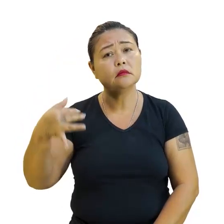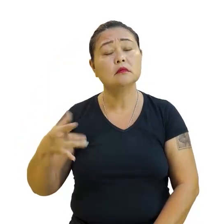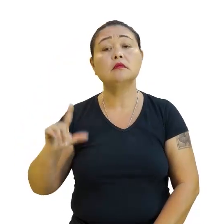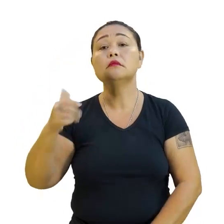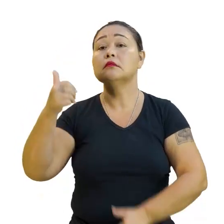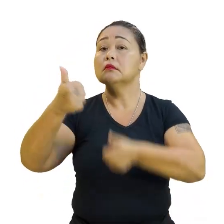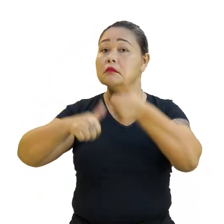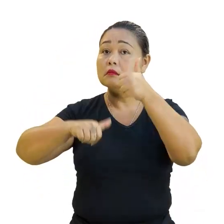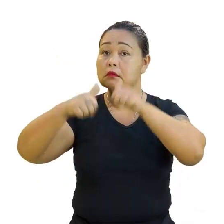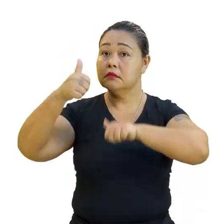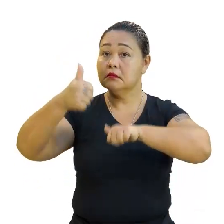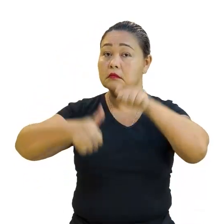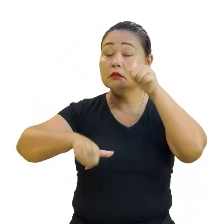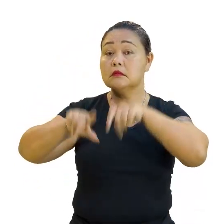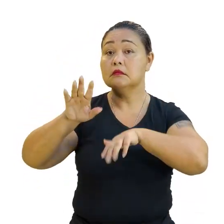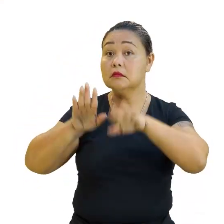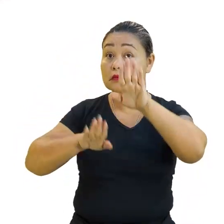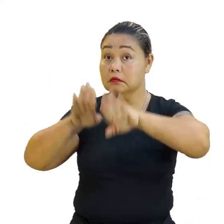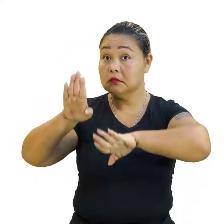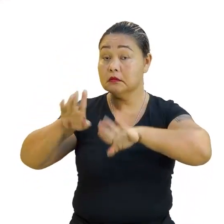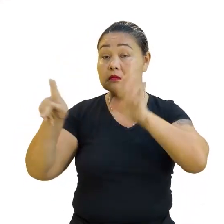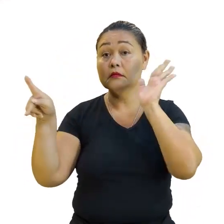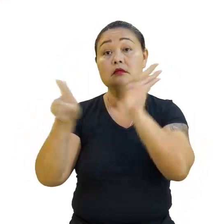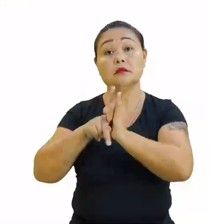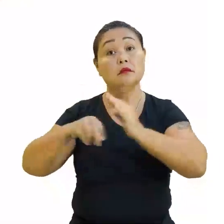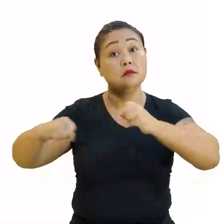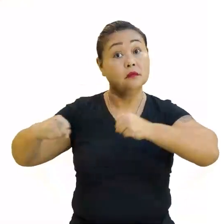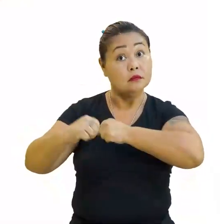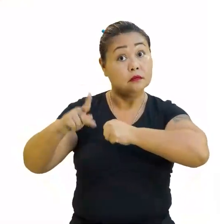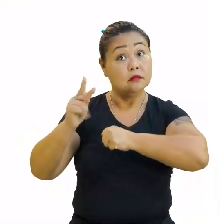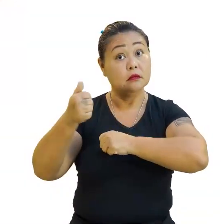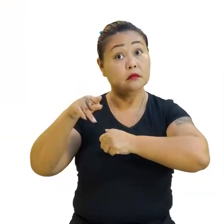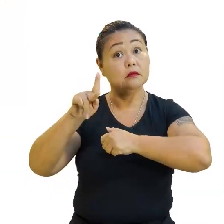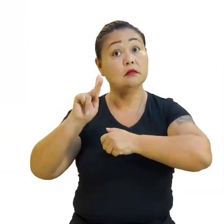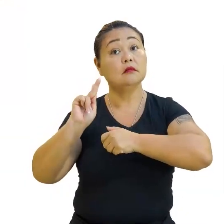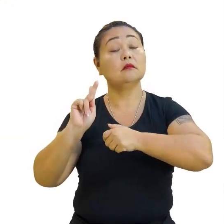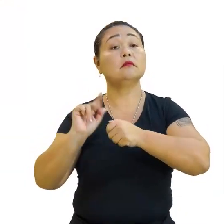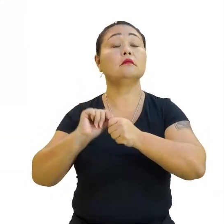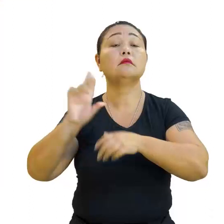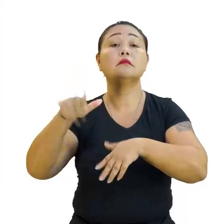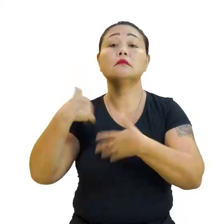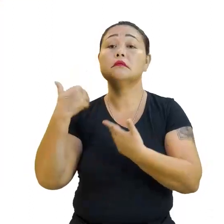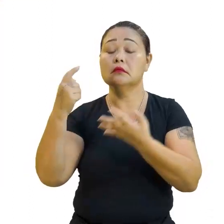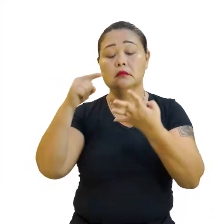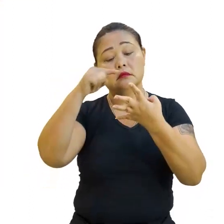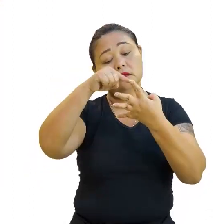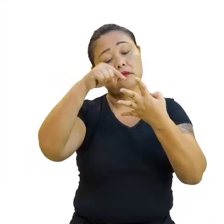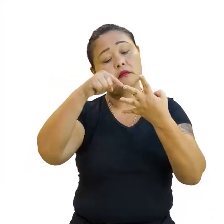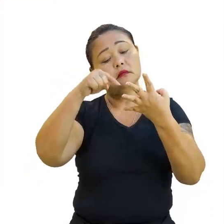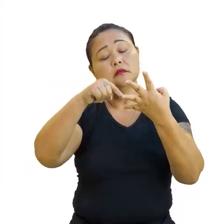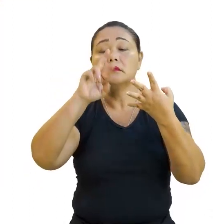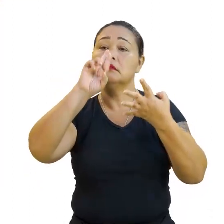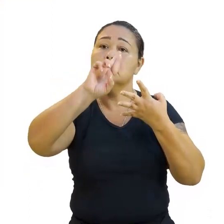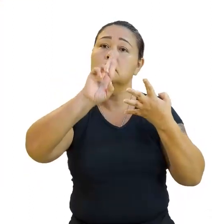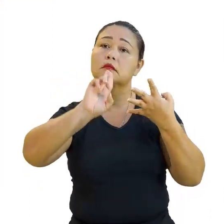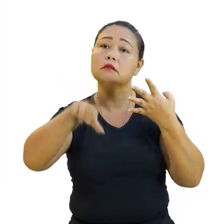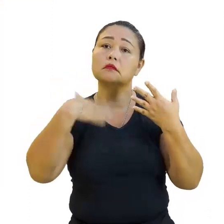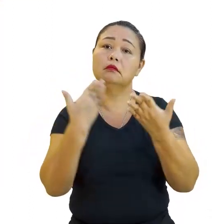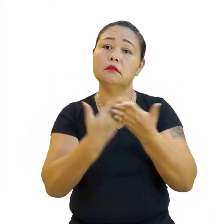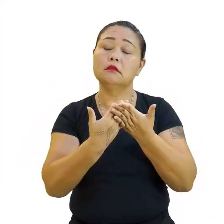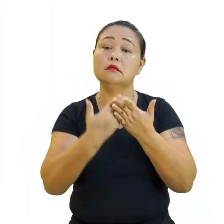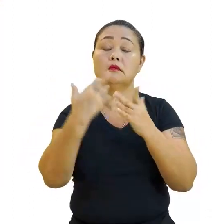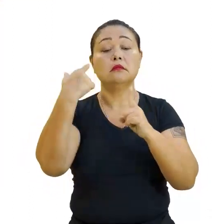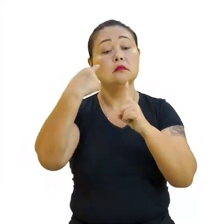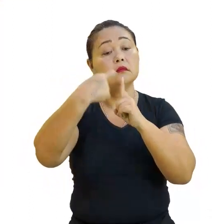Passos do RUC. Primeiro passo, segundo passo, terceiro e quarto. Então, os quatro passos para a resolução do estudo do sinal de uma função